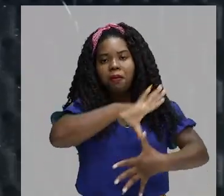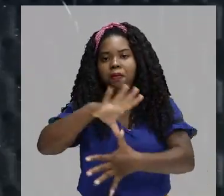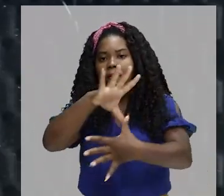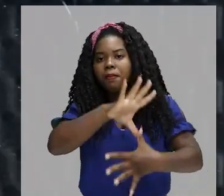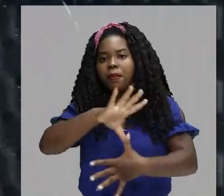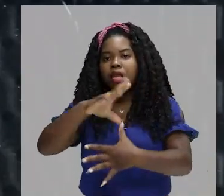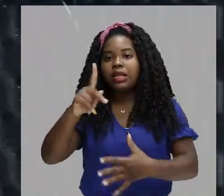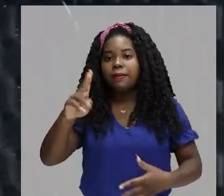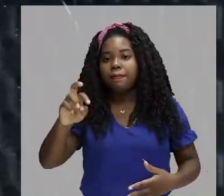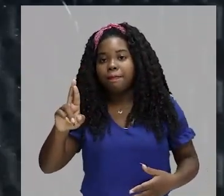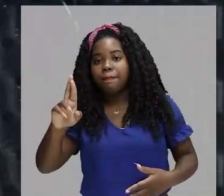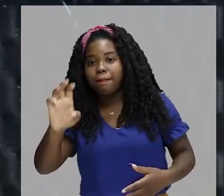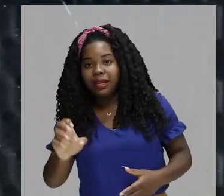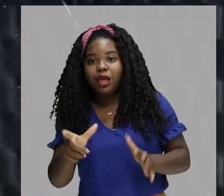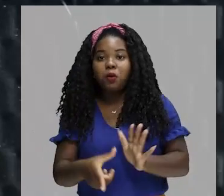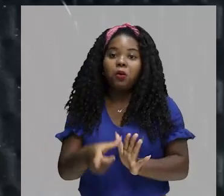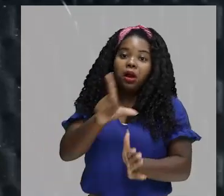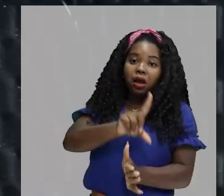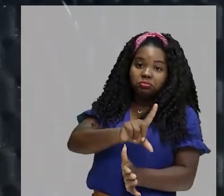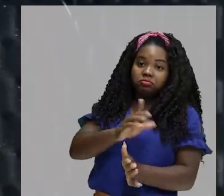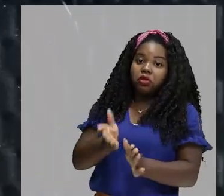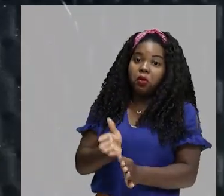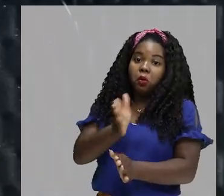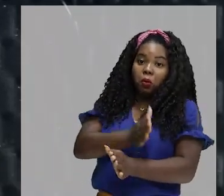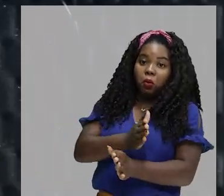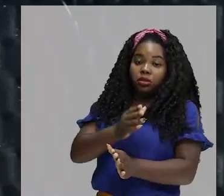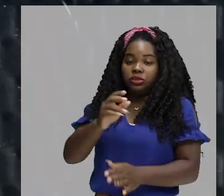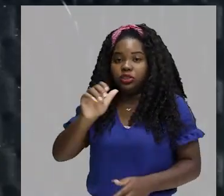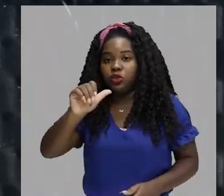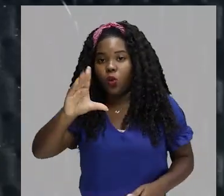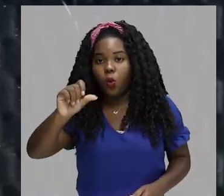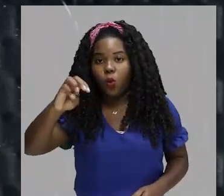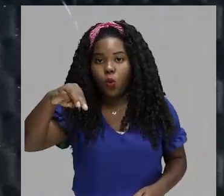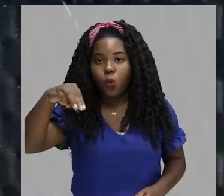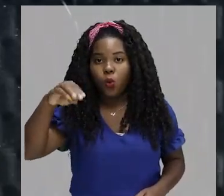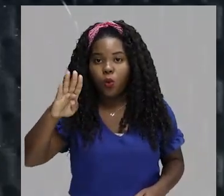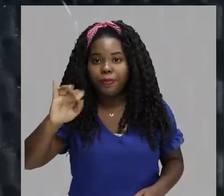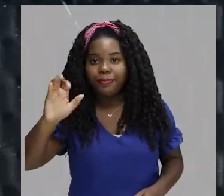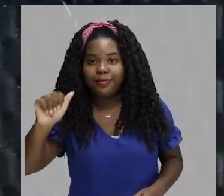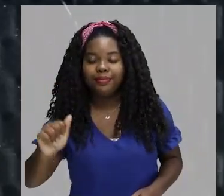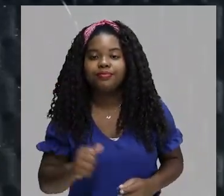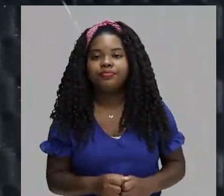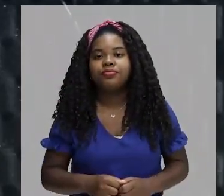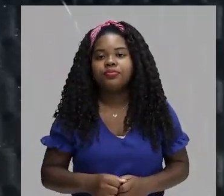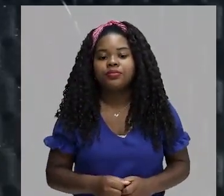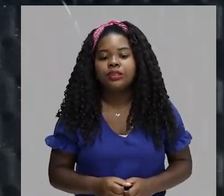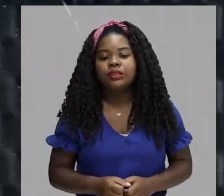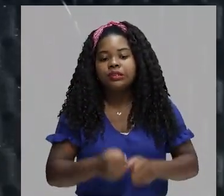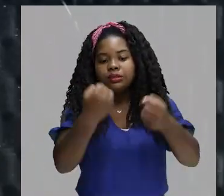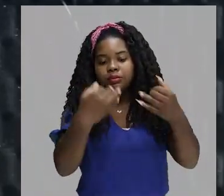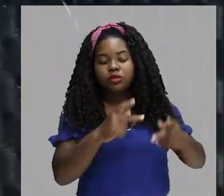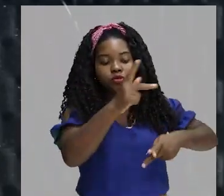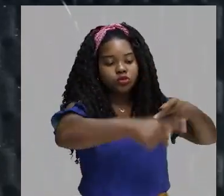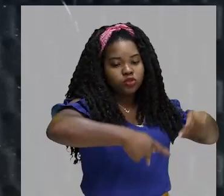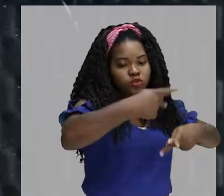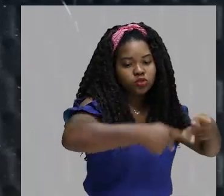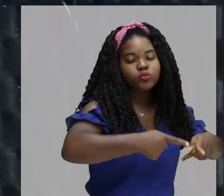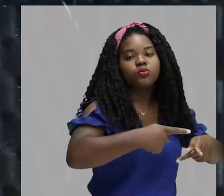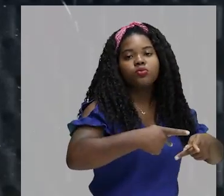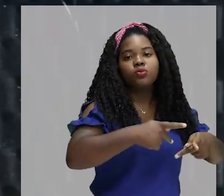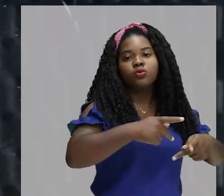se destaca principalmente os aztecas, maias e incas. Por quê? Porque nós estamos diante de